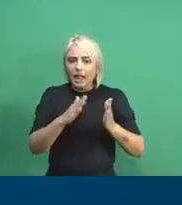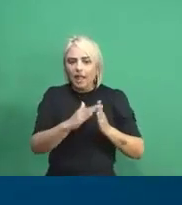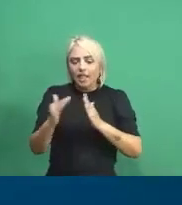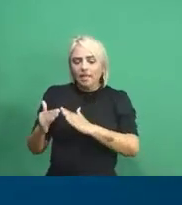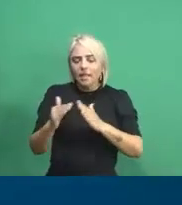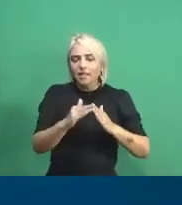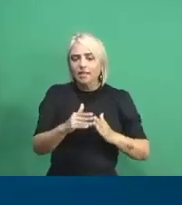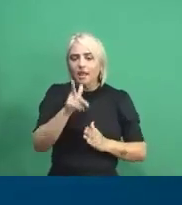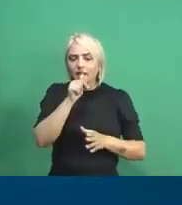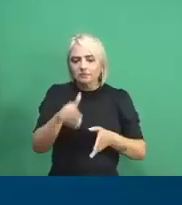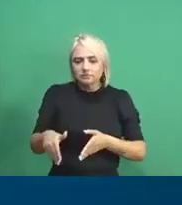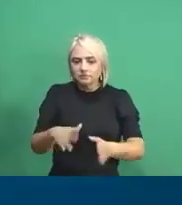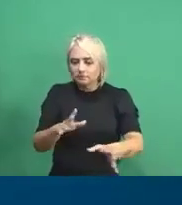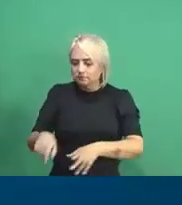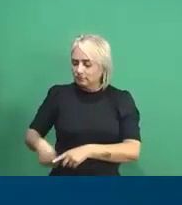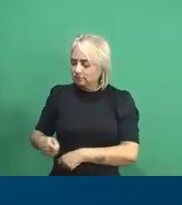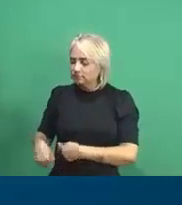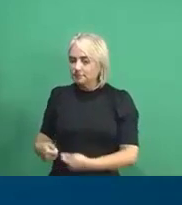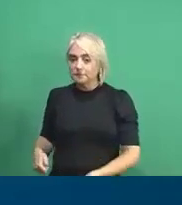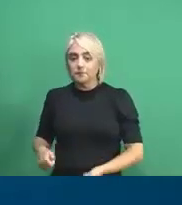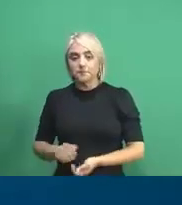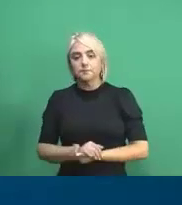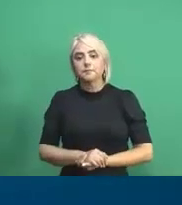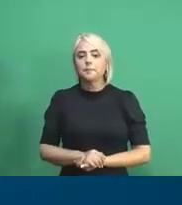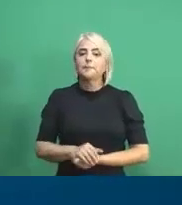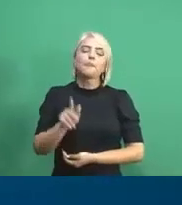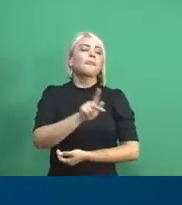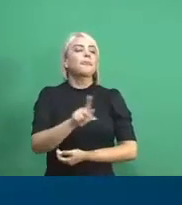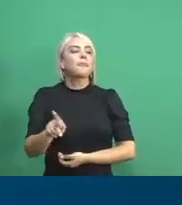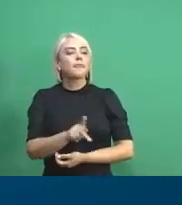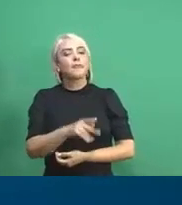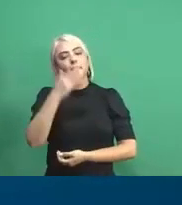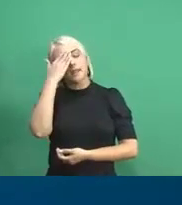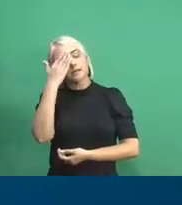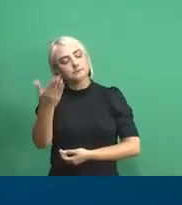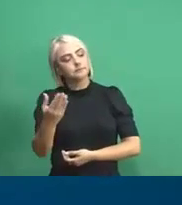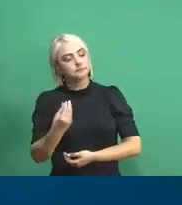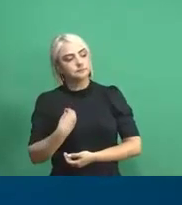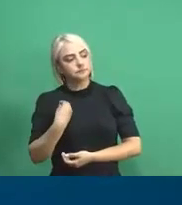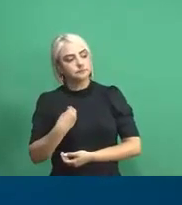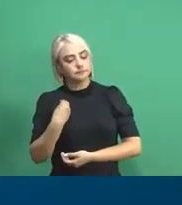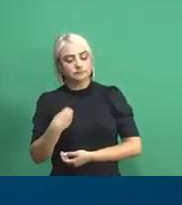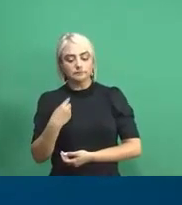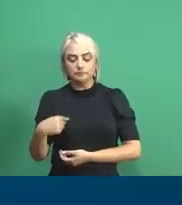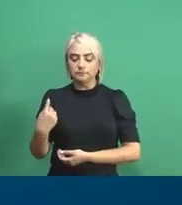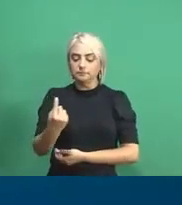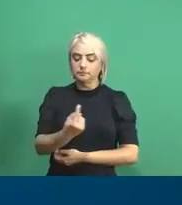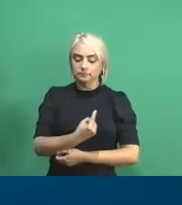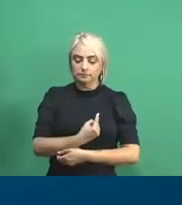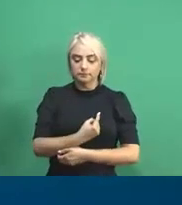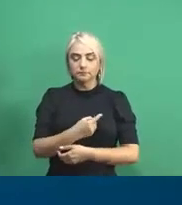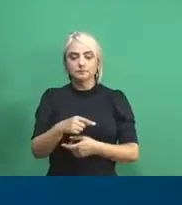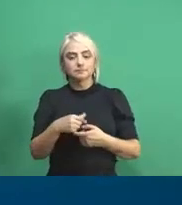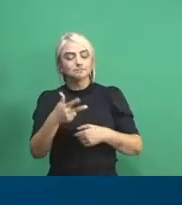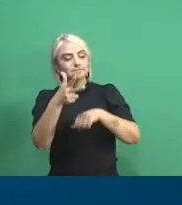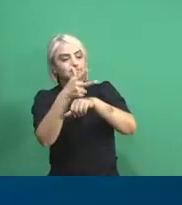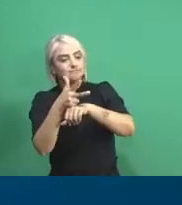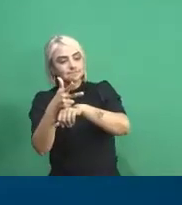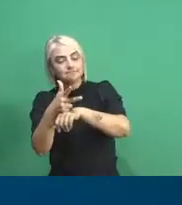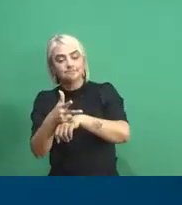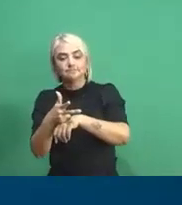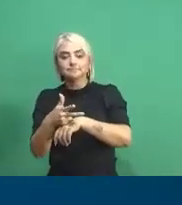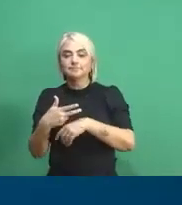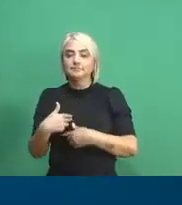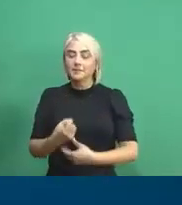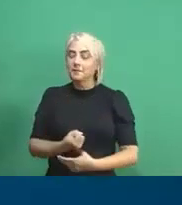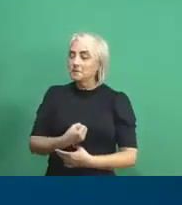essas crianças serão nossos porta-vozes. Professor, muito obrigada pela sua participação aqui no nosso estúdio. Foi